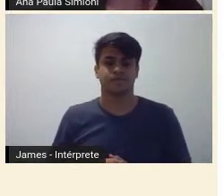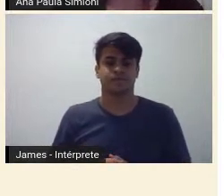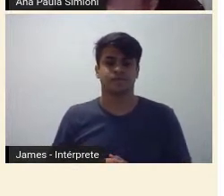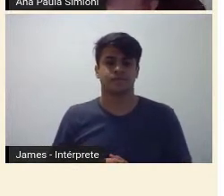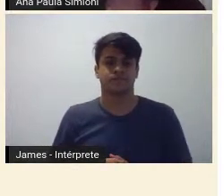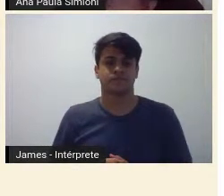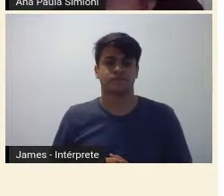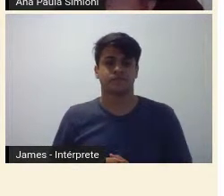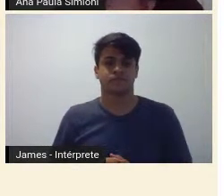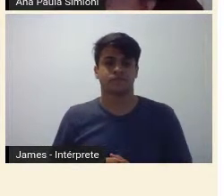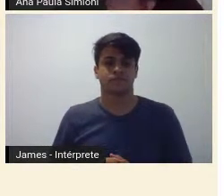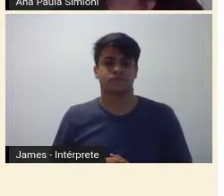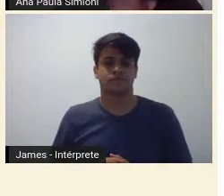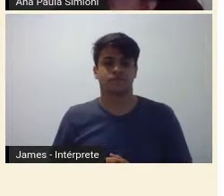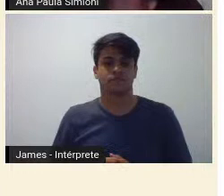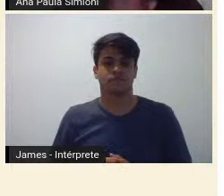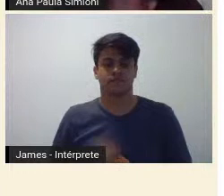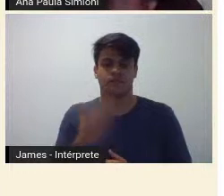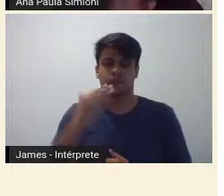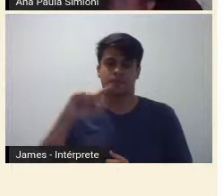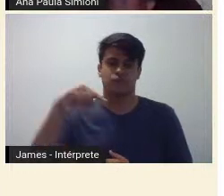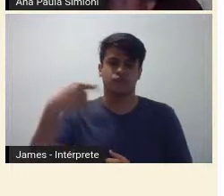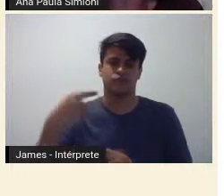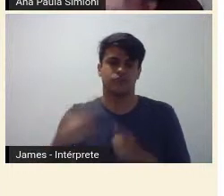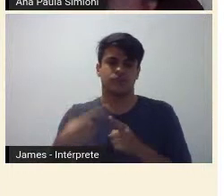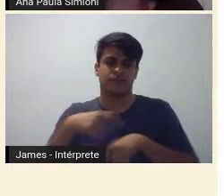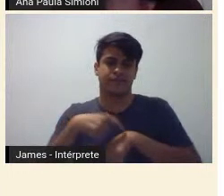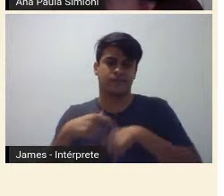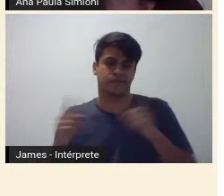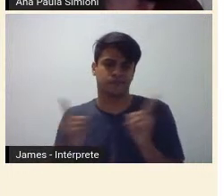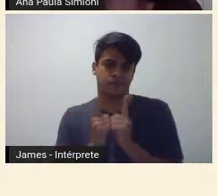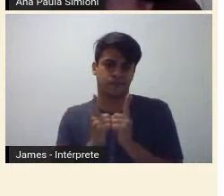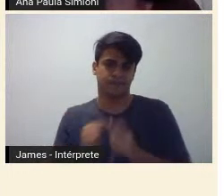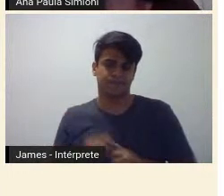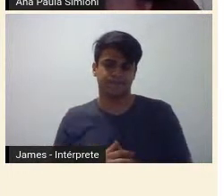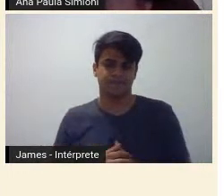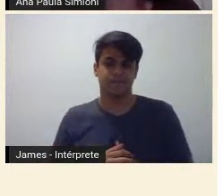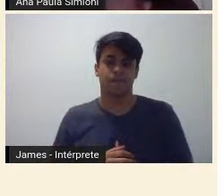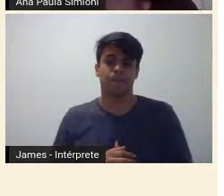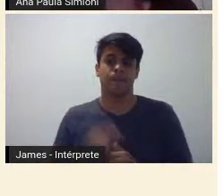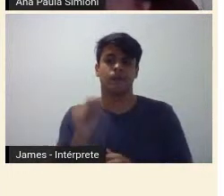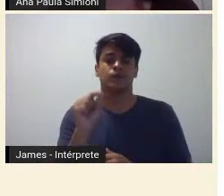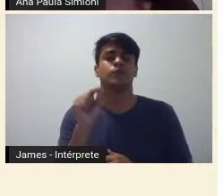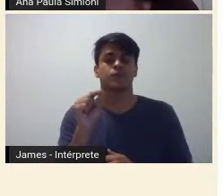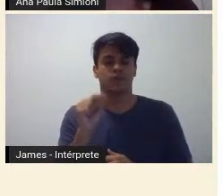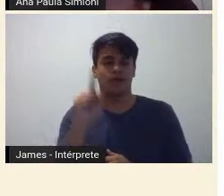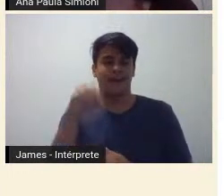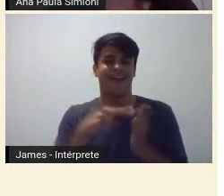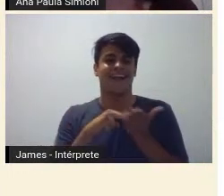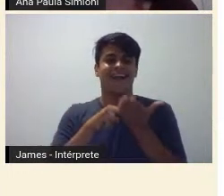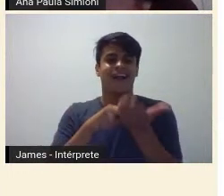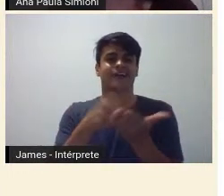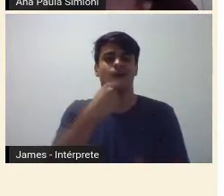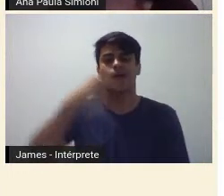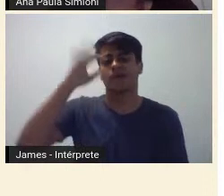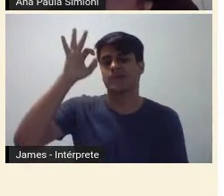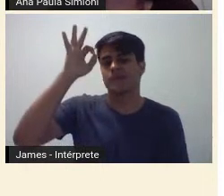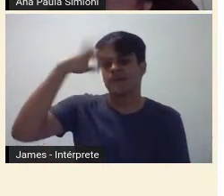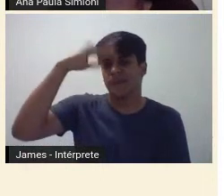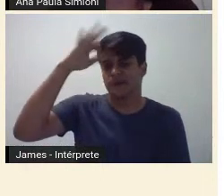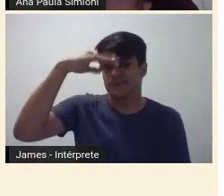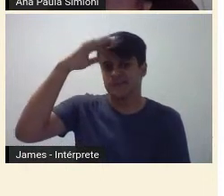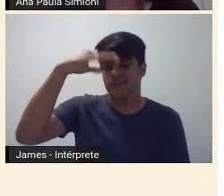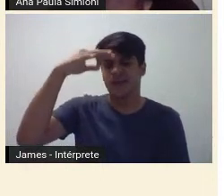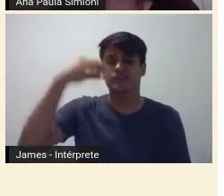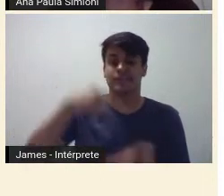Vou pedir para passar também, acho que a gente está com pouco tempo. Aqui são cartas do Mário de Andrade, escritas para